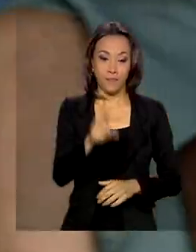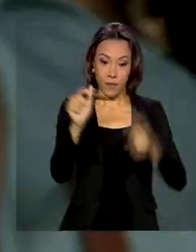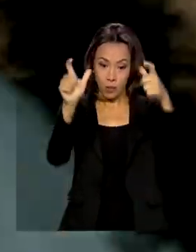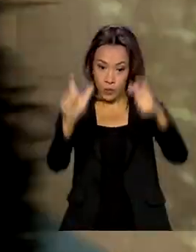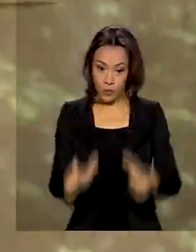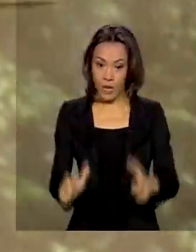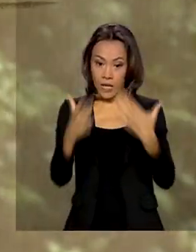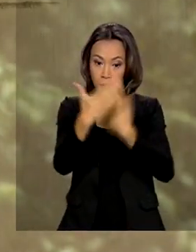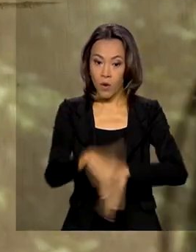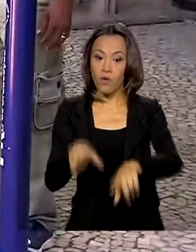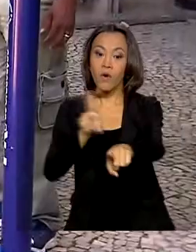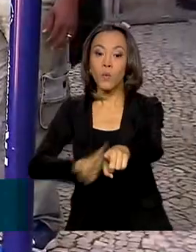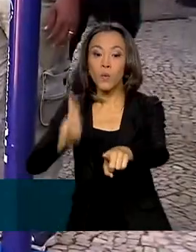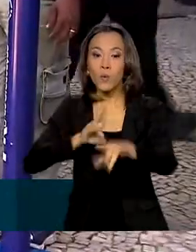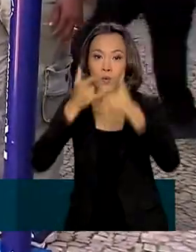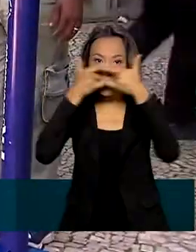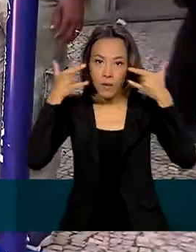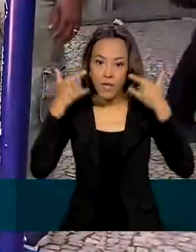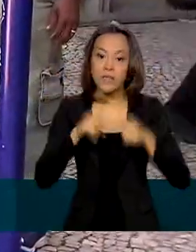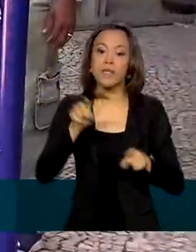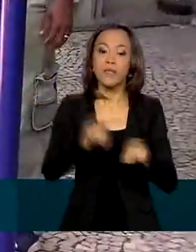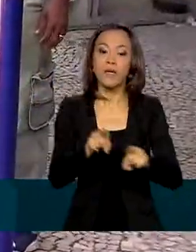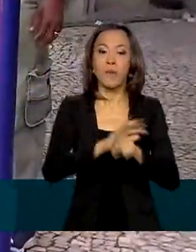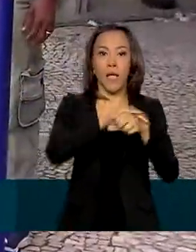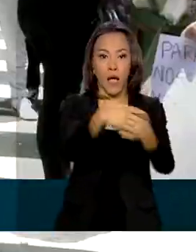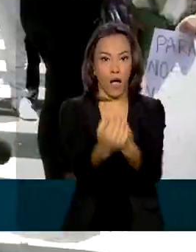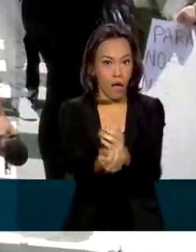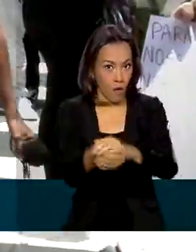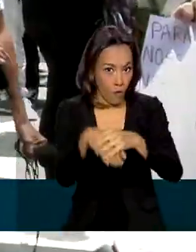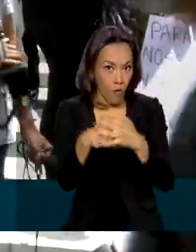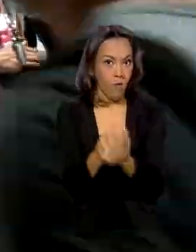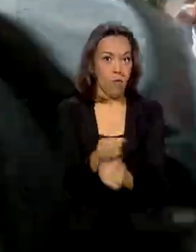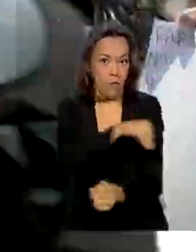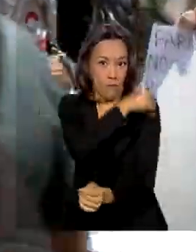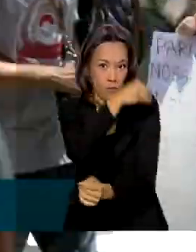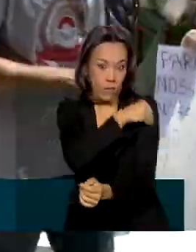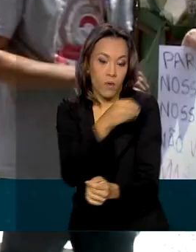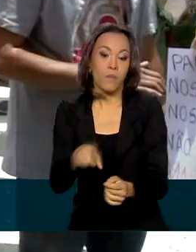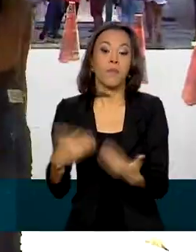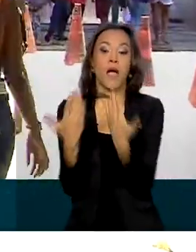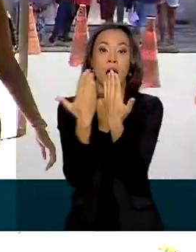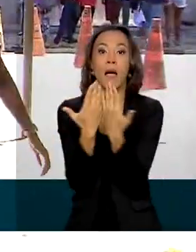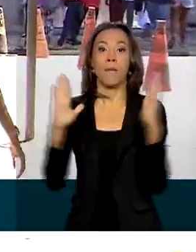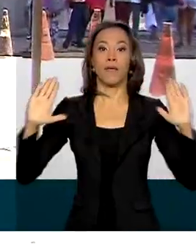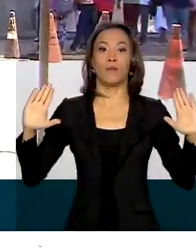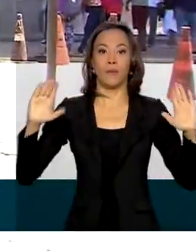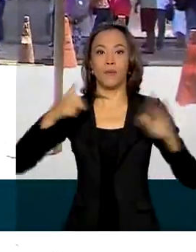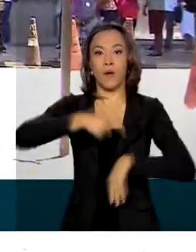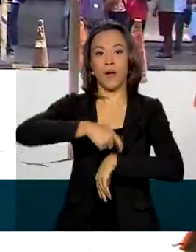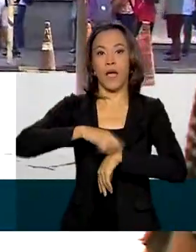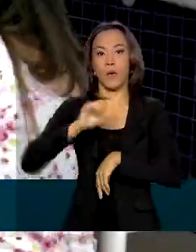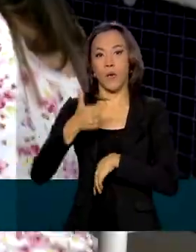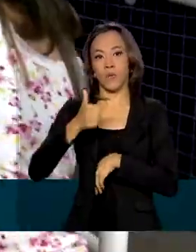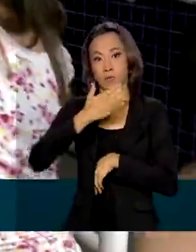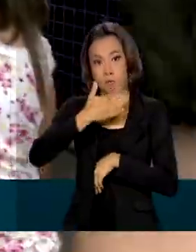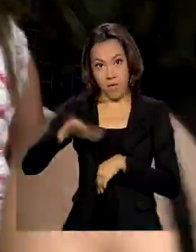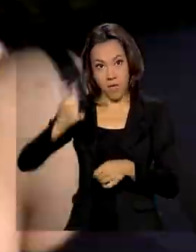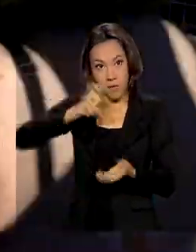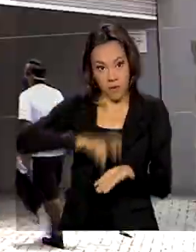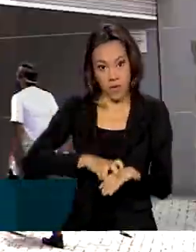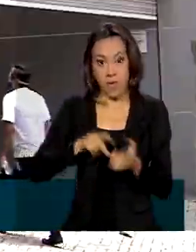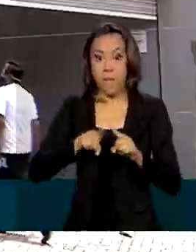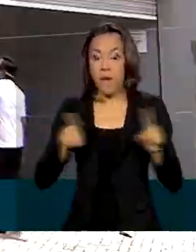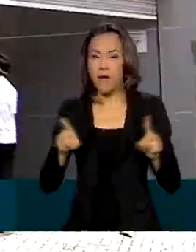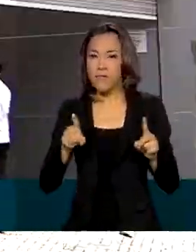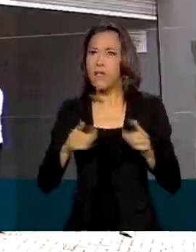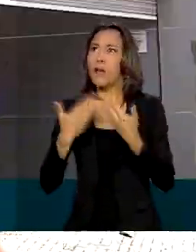o uso de máscara era obrigatório e álcool em gel estava à disposição. A abertura dos portões estava prevista para 11h30 da manhã, mas em muitos